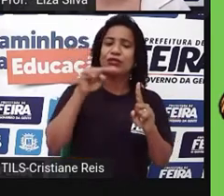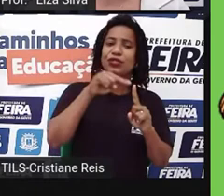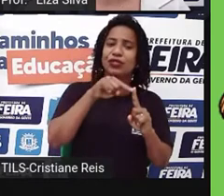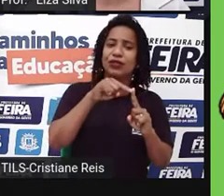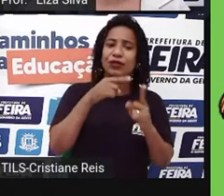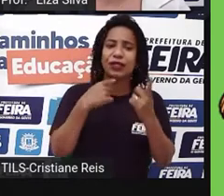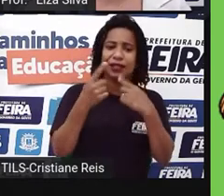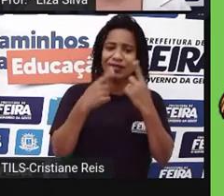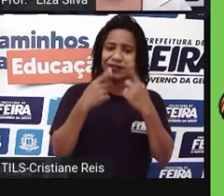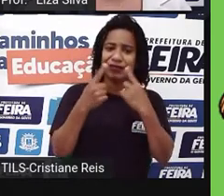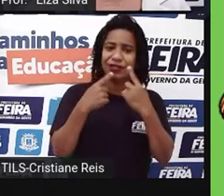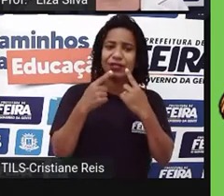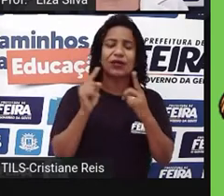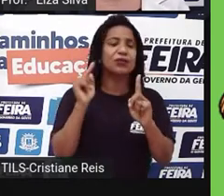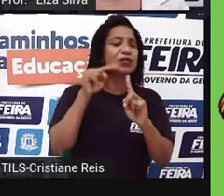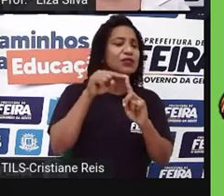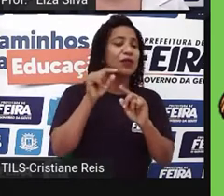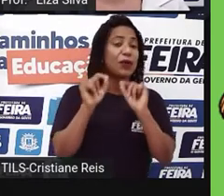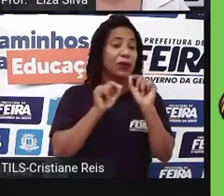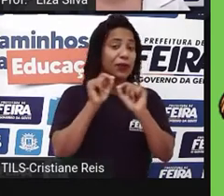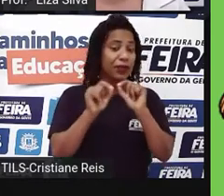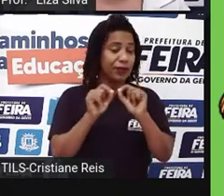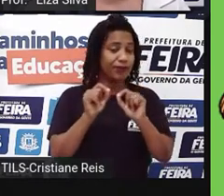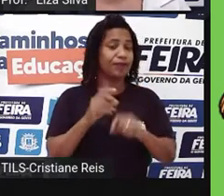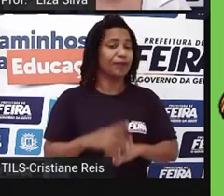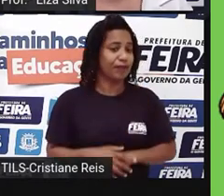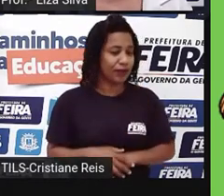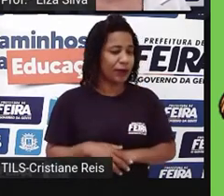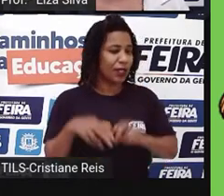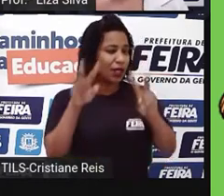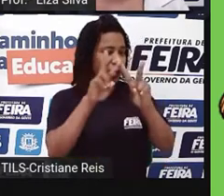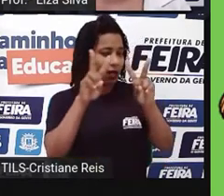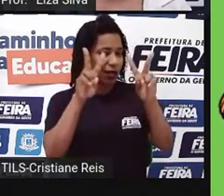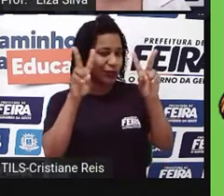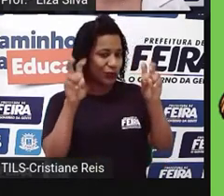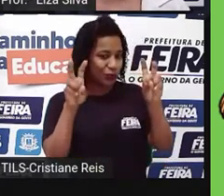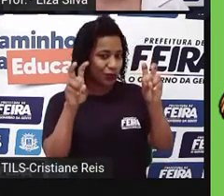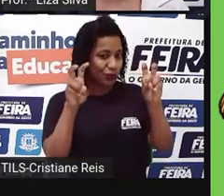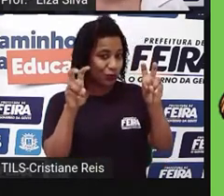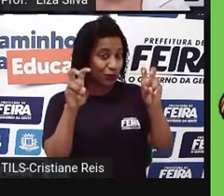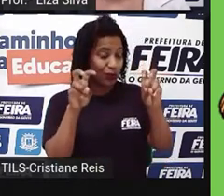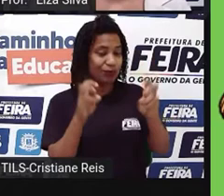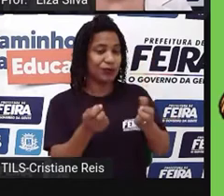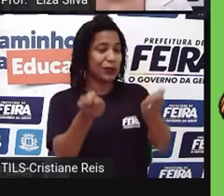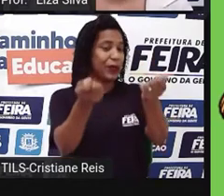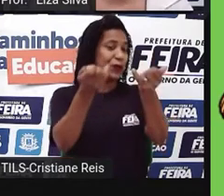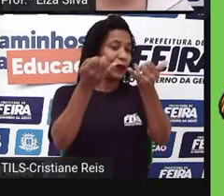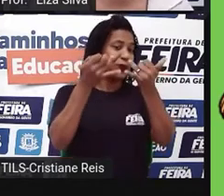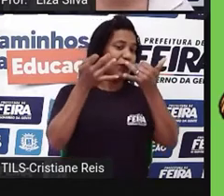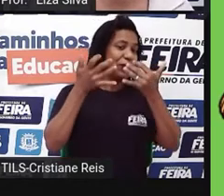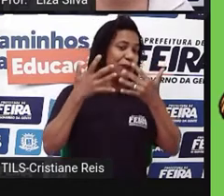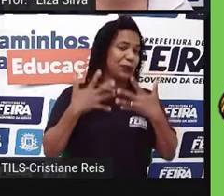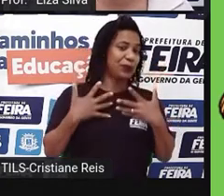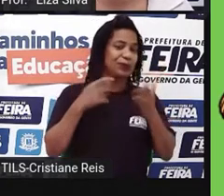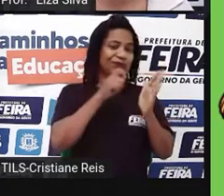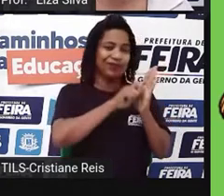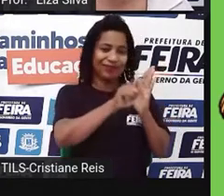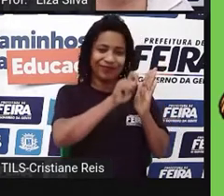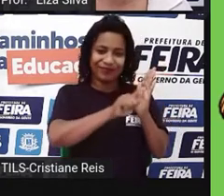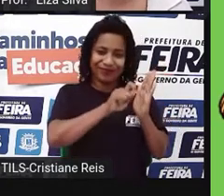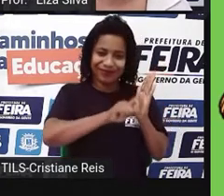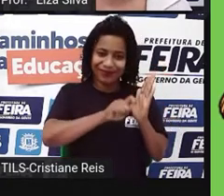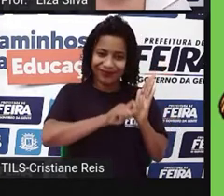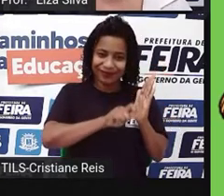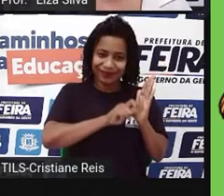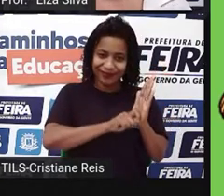declarações e informações sobre determinado assunto. Esse é o seu principal foco. A entrevista, a